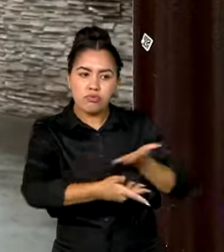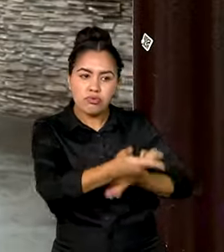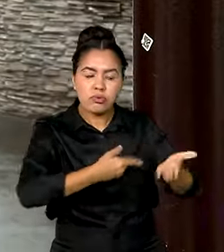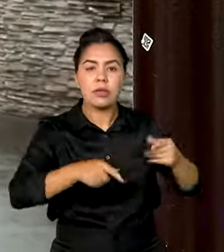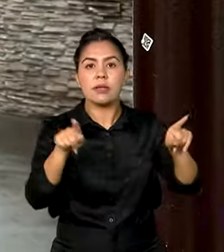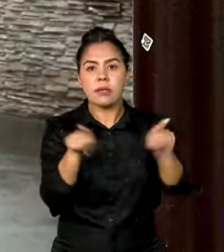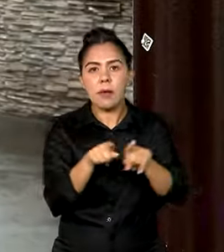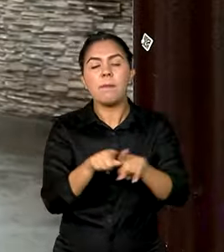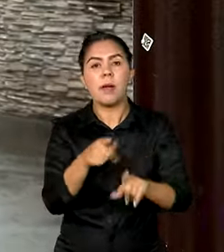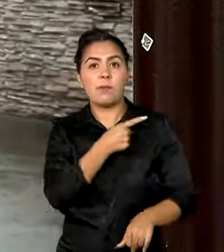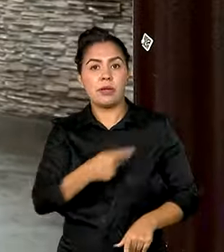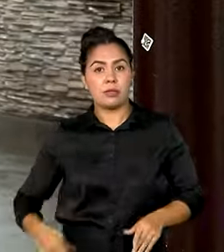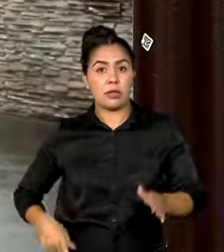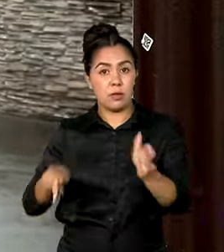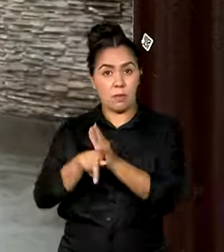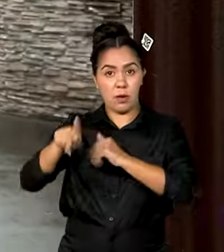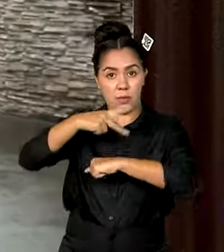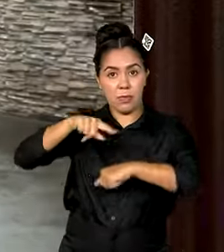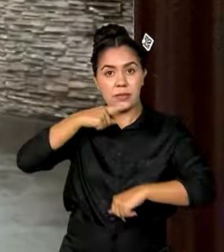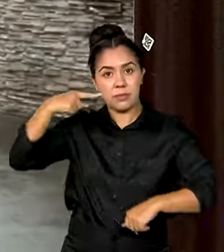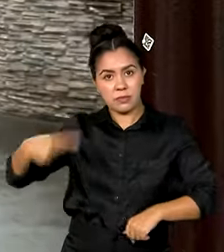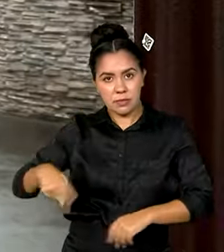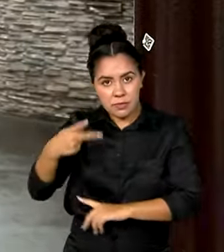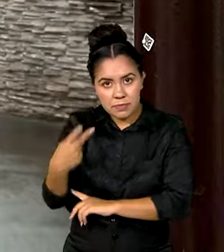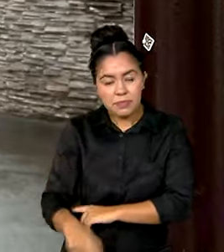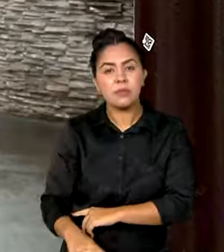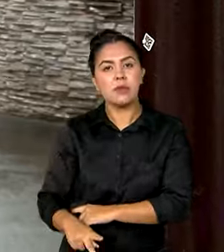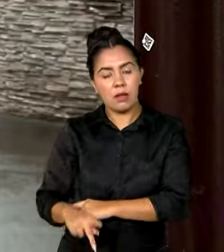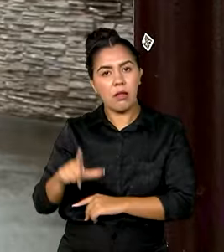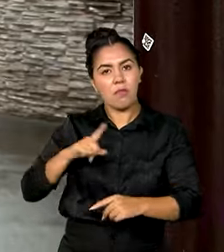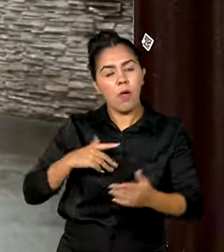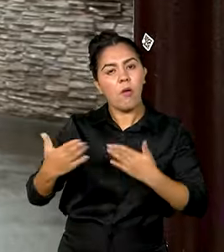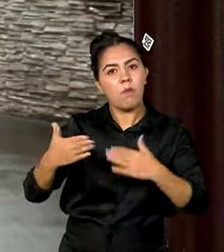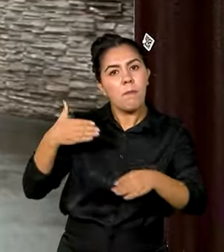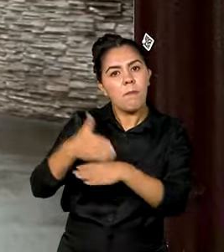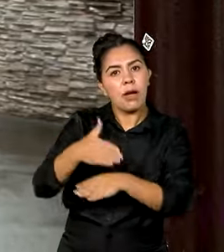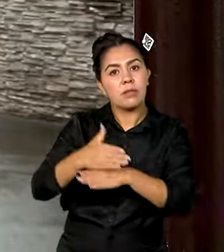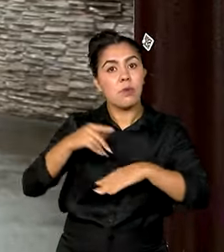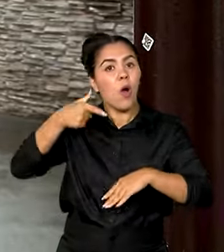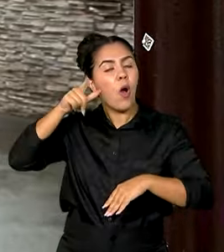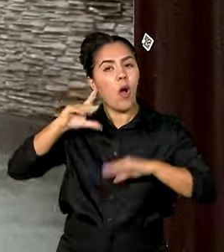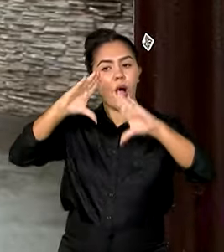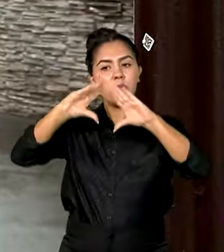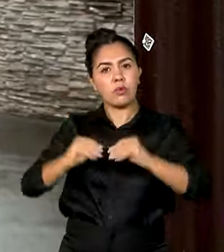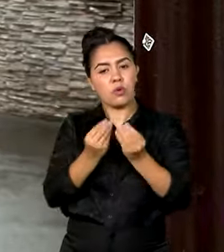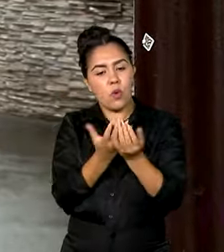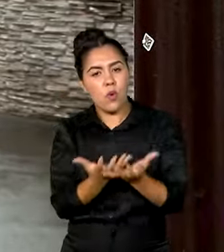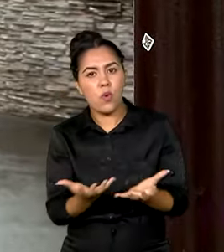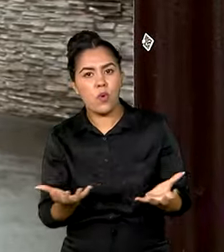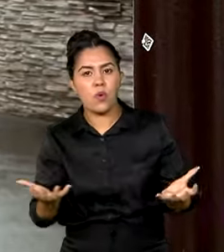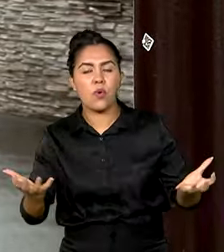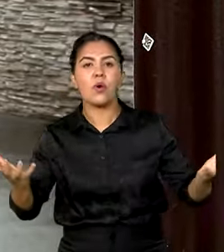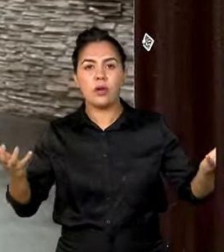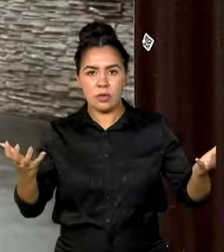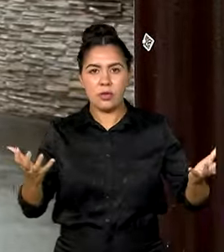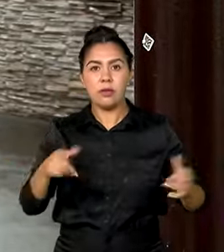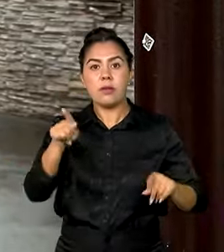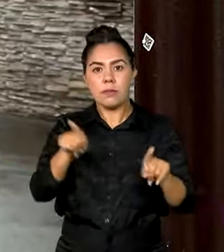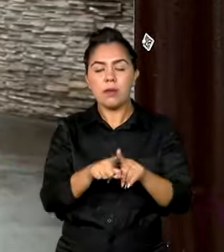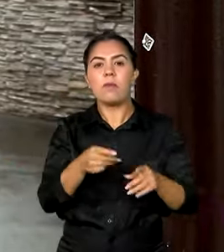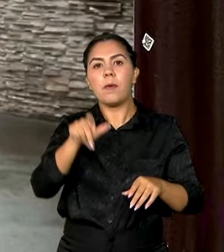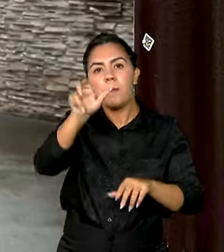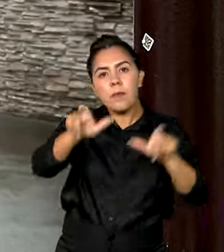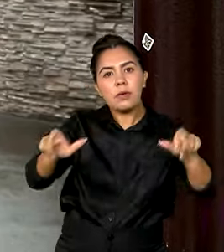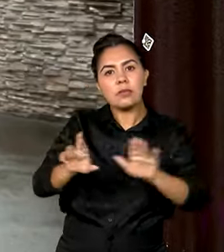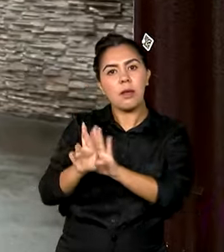Rússia, Vladimir Putin, na prefeitura da cidade, onde participou de um jantar oferecido pelo anfitrião aos chefes das